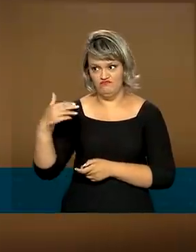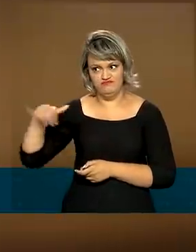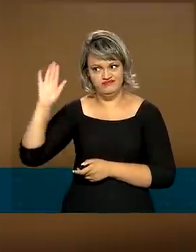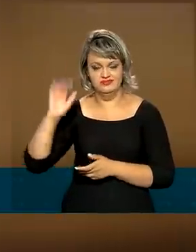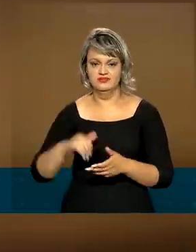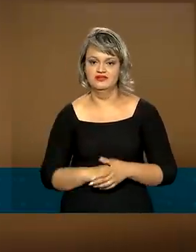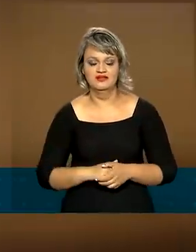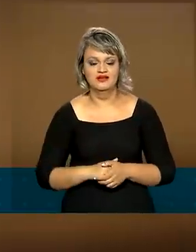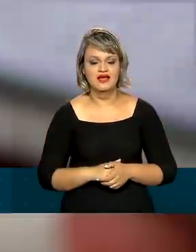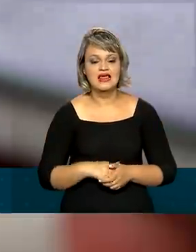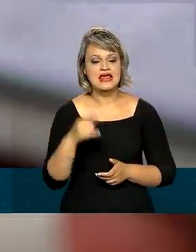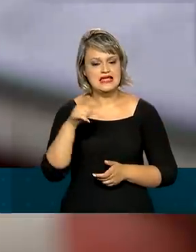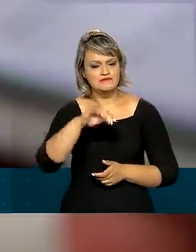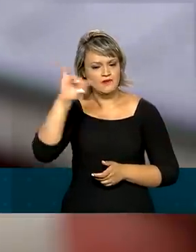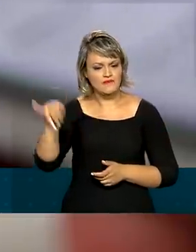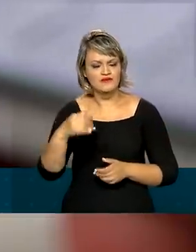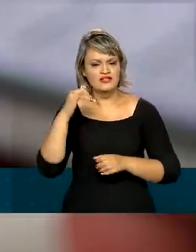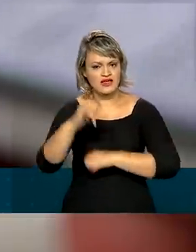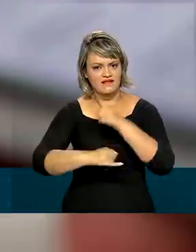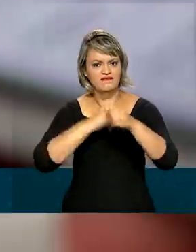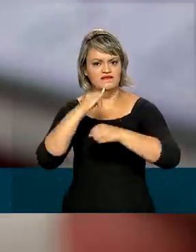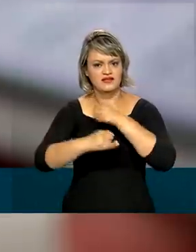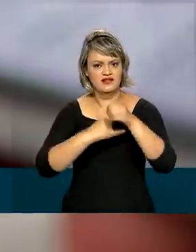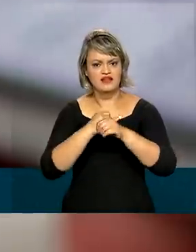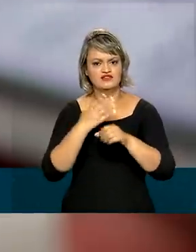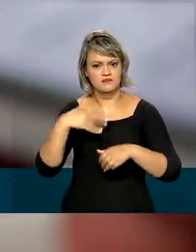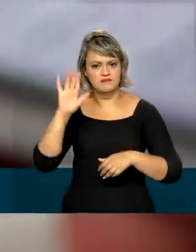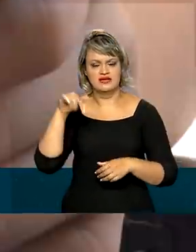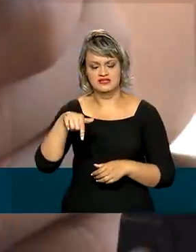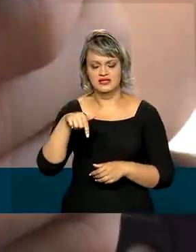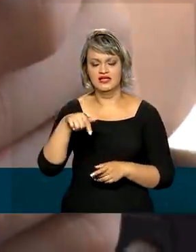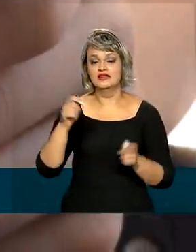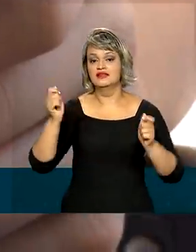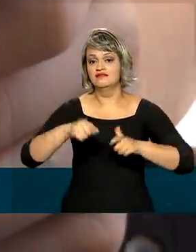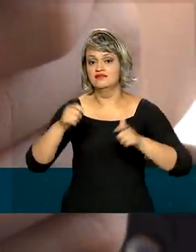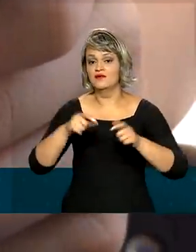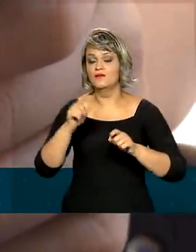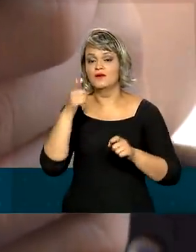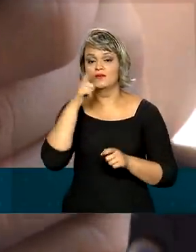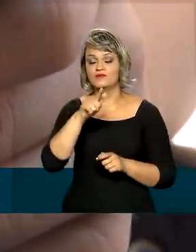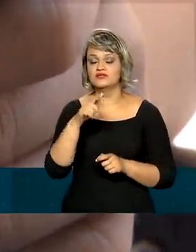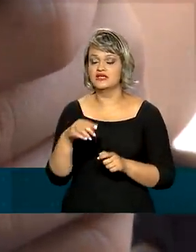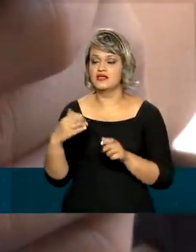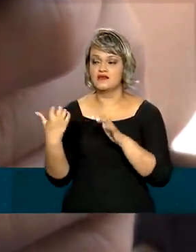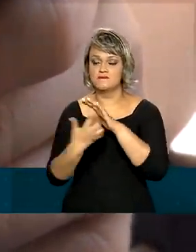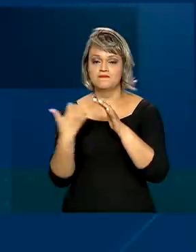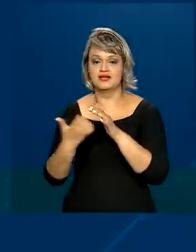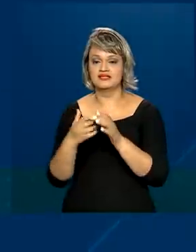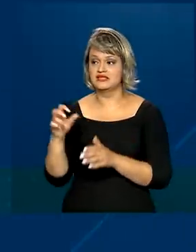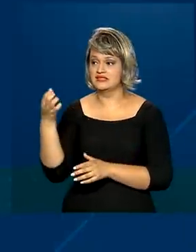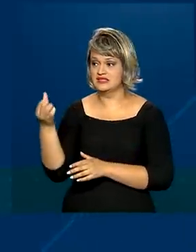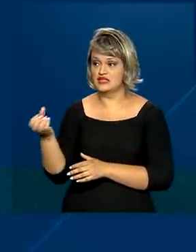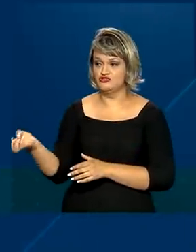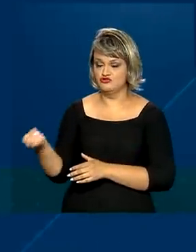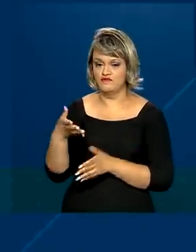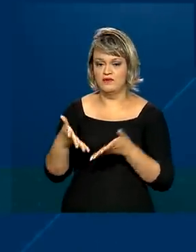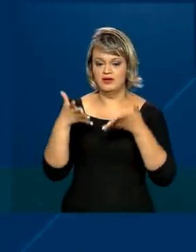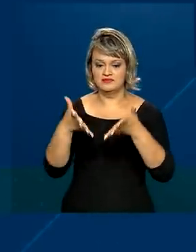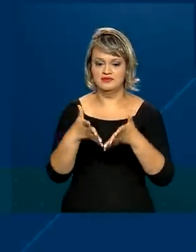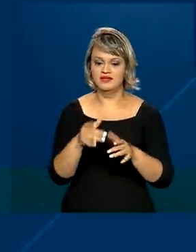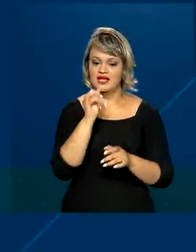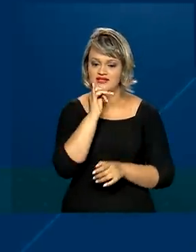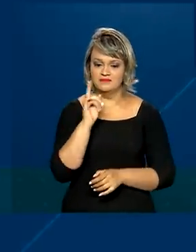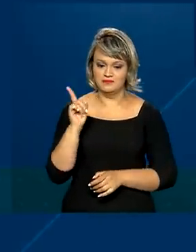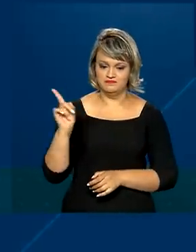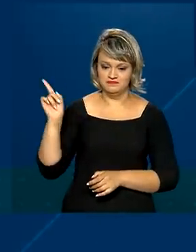para explorar a nova geração de internet móvel no país permitiu também a entrada de seis novas operadoras no mercado brasileiro.